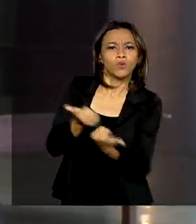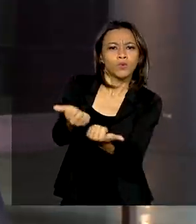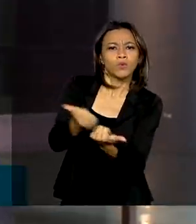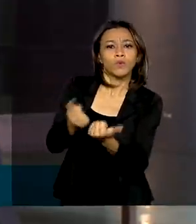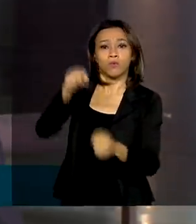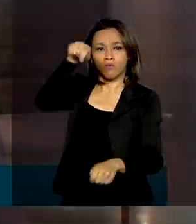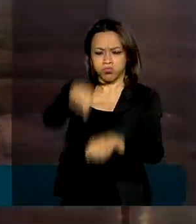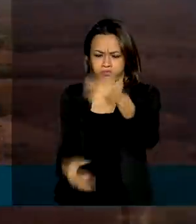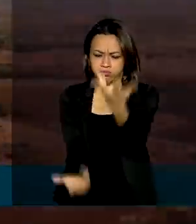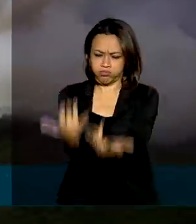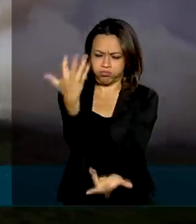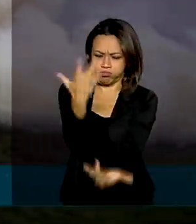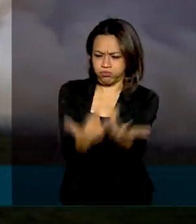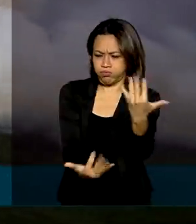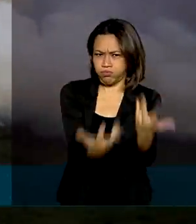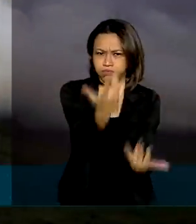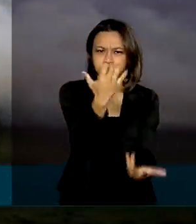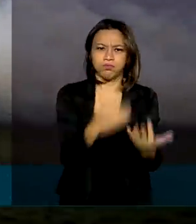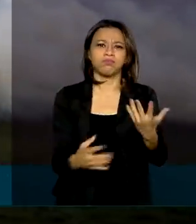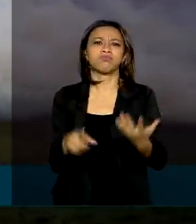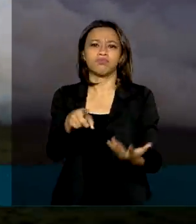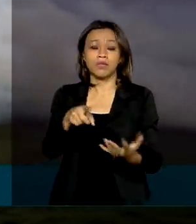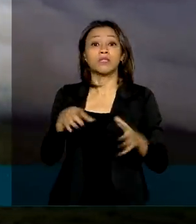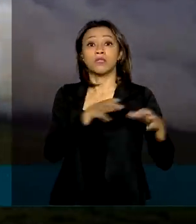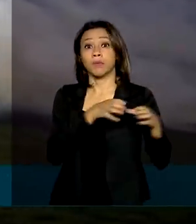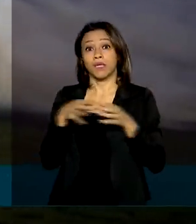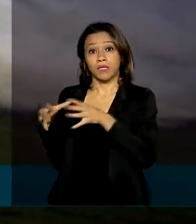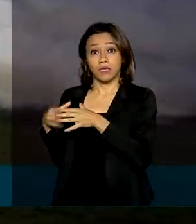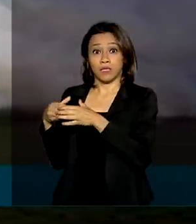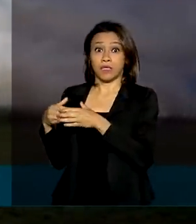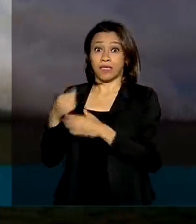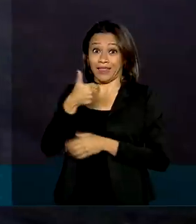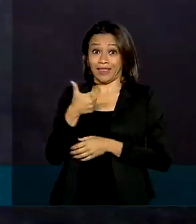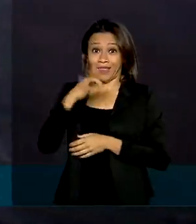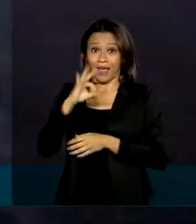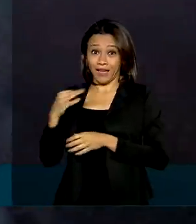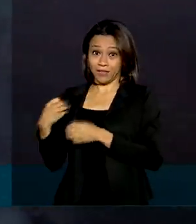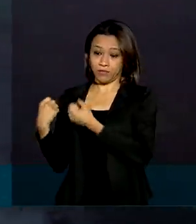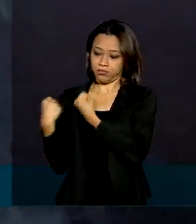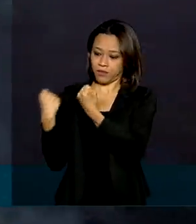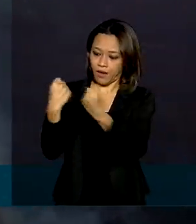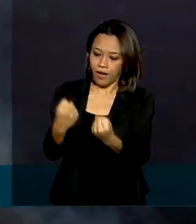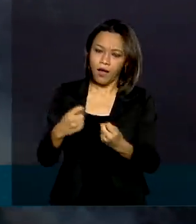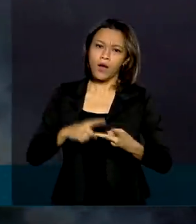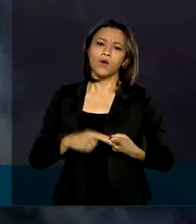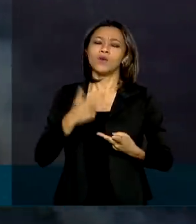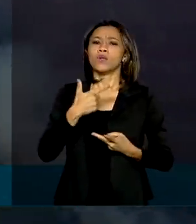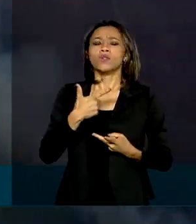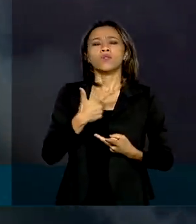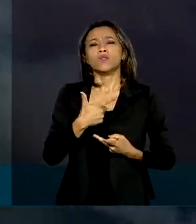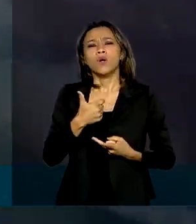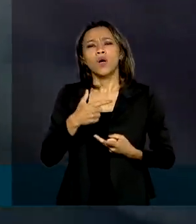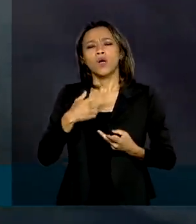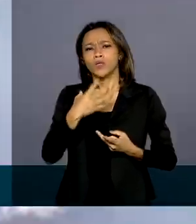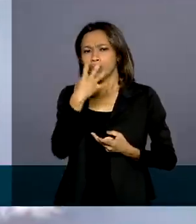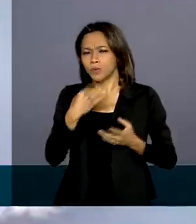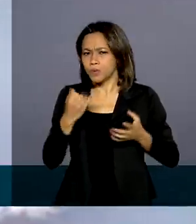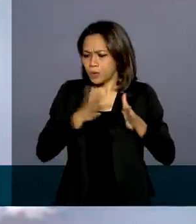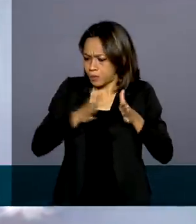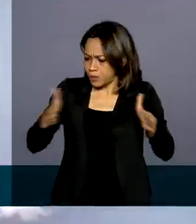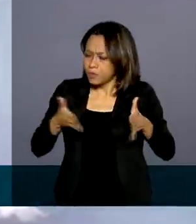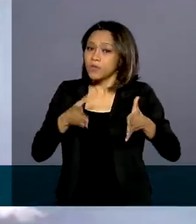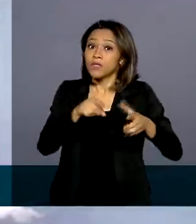O apoio ao Estado contará também com o envio de 10 viaturas, 2 micro-ônibus e 10 helicópteros. Os bombeiros vão